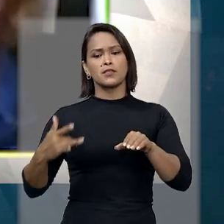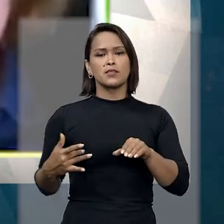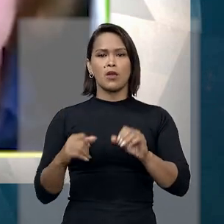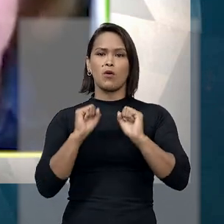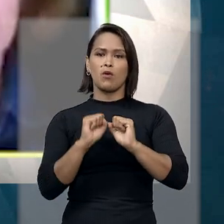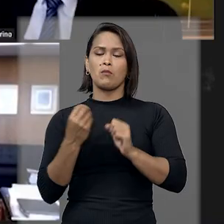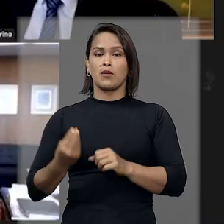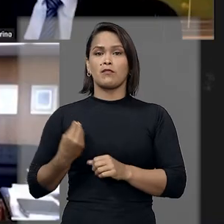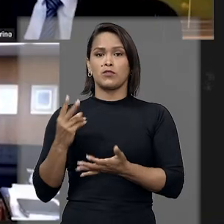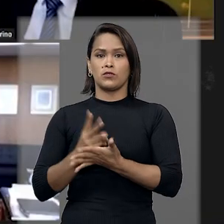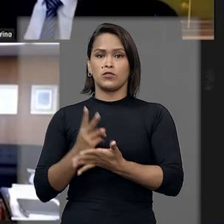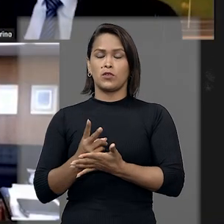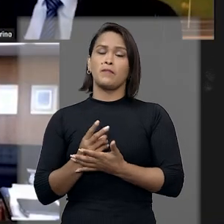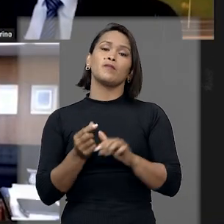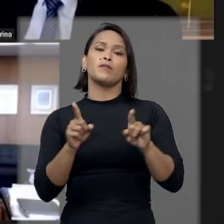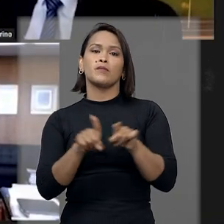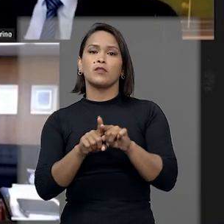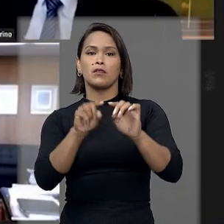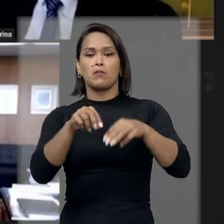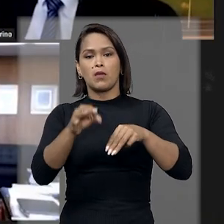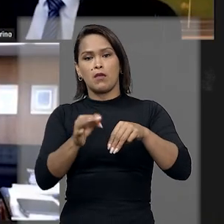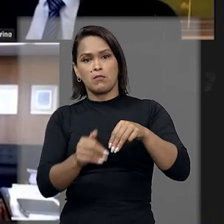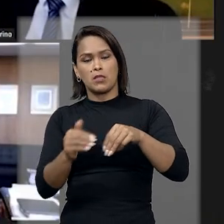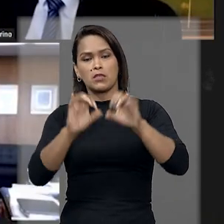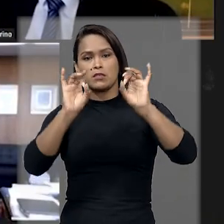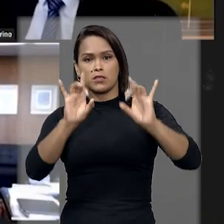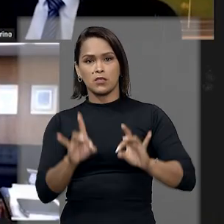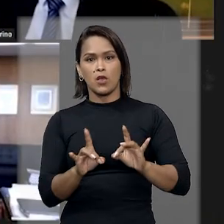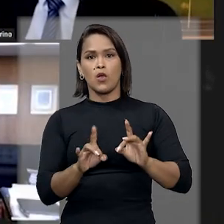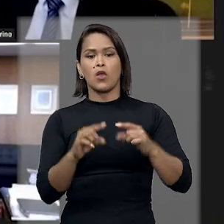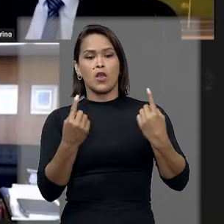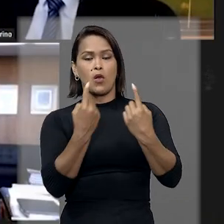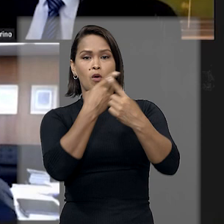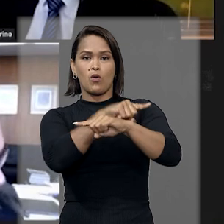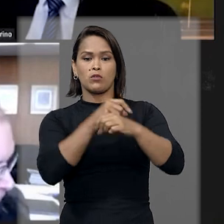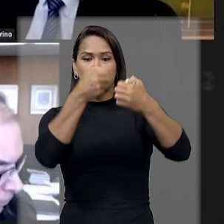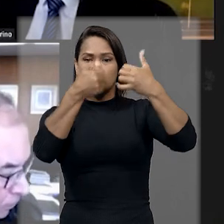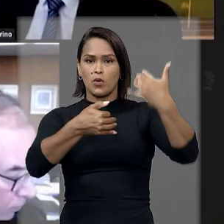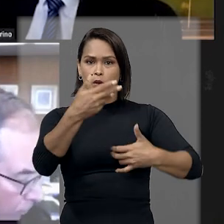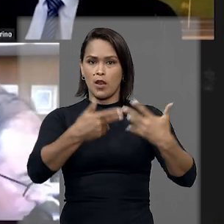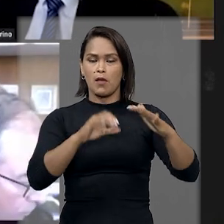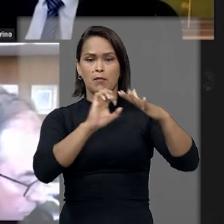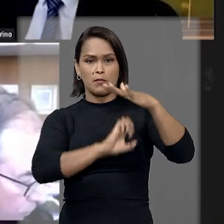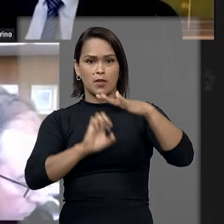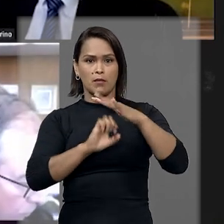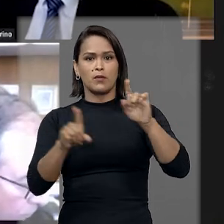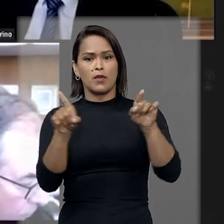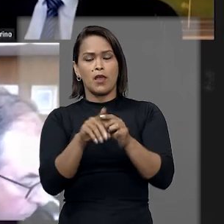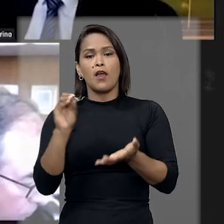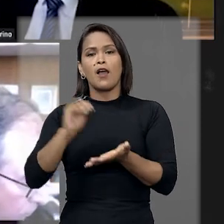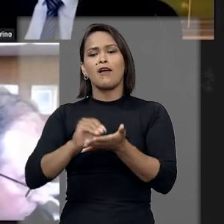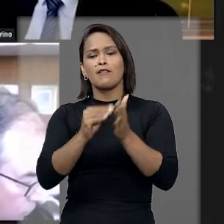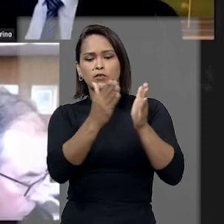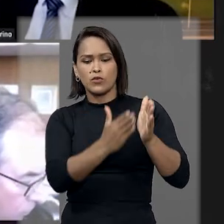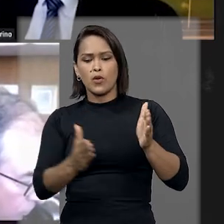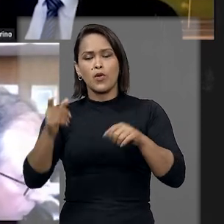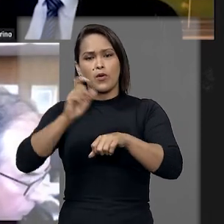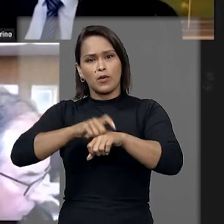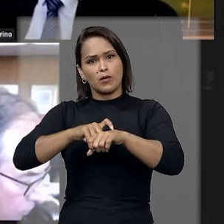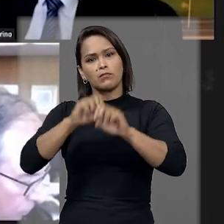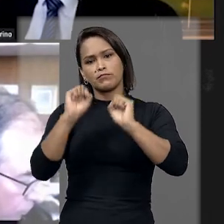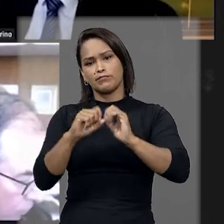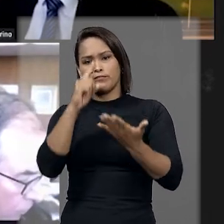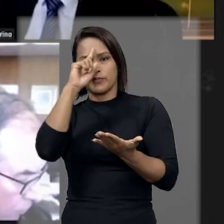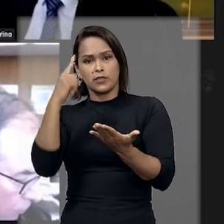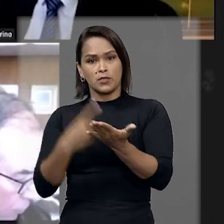para a sobrevida. Além disso, Nancy Andrigue destacou que, ao contrário do alegado pela operadora, a ausência de prazo para o cumprimento da